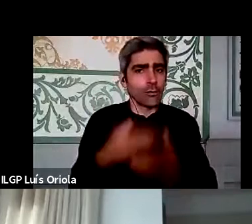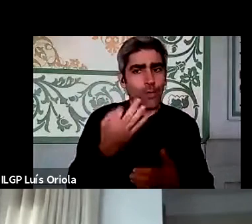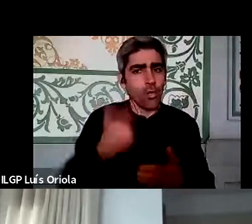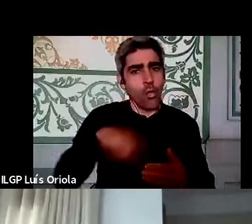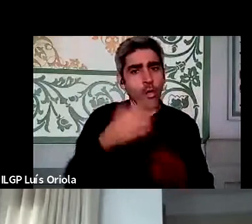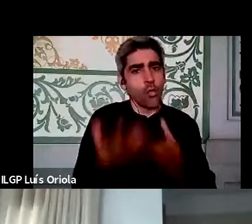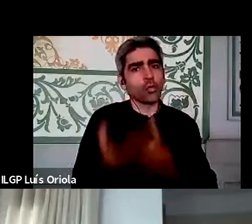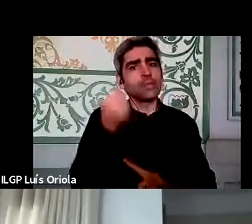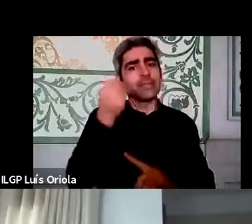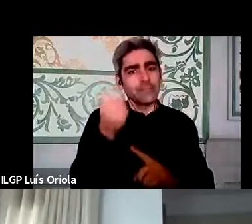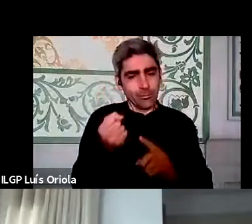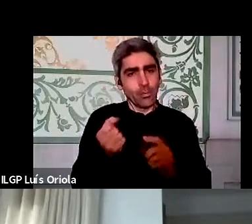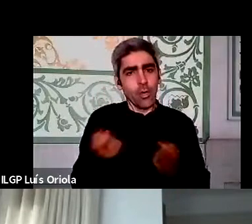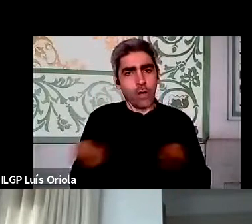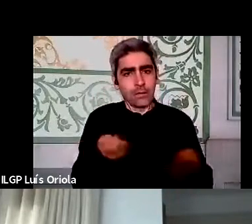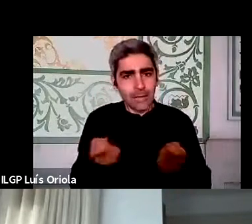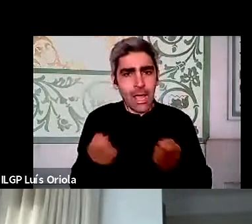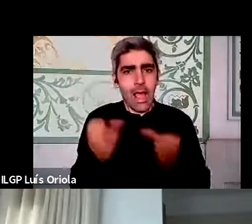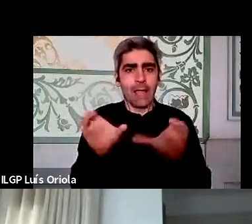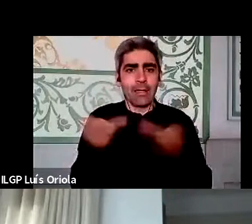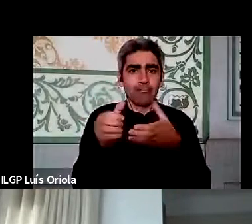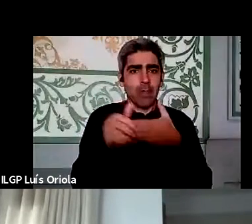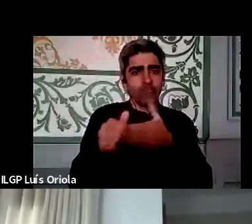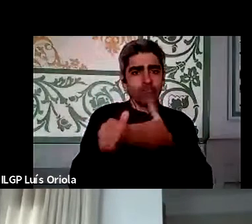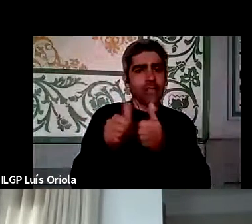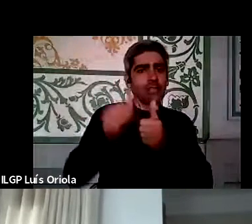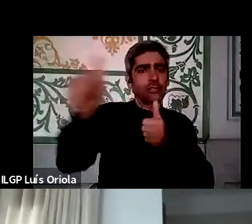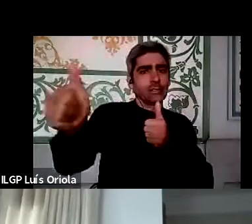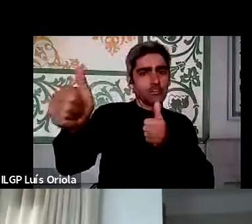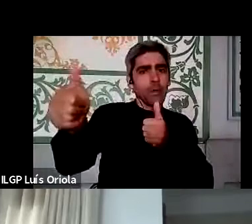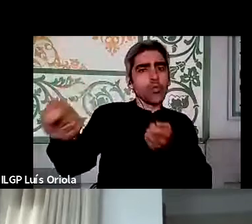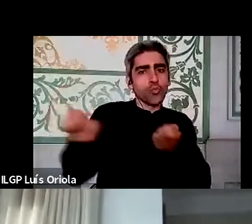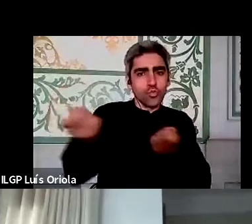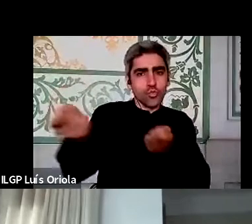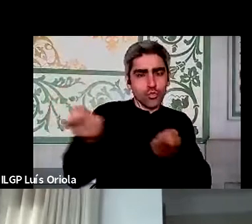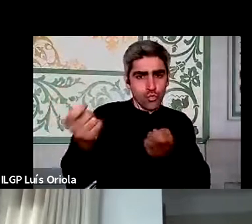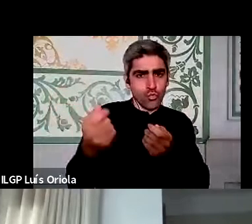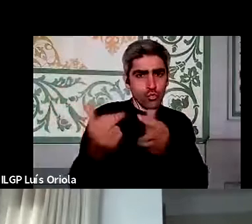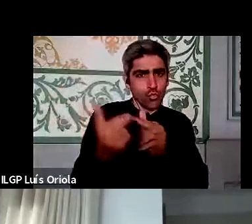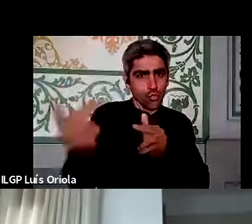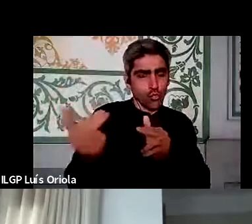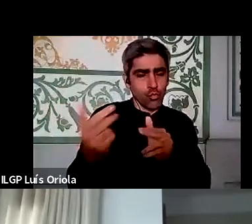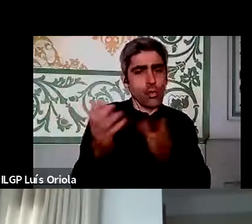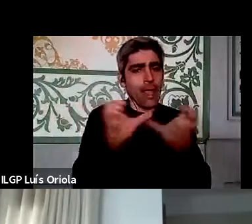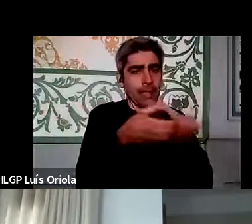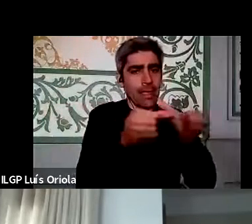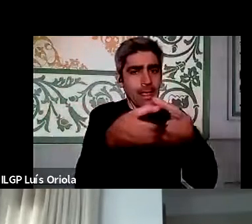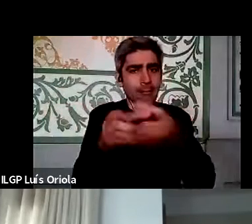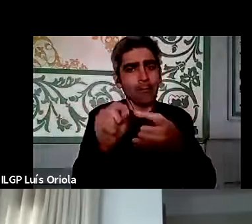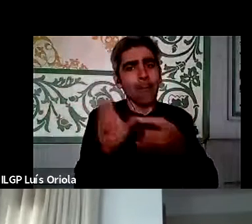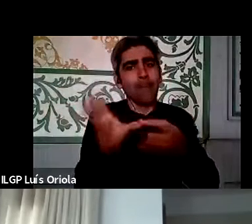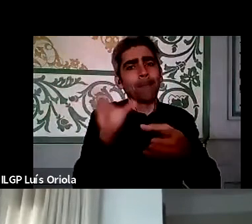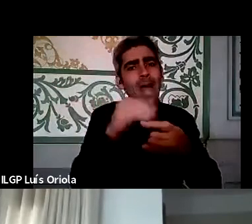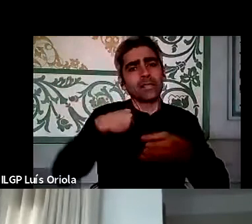organizar, liderar equipas que estão com um certo distanciamento, mas não só conseguimos fazer só as nossas equipas, mas trabalhar com outras equipas.